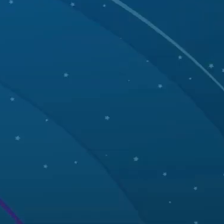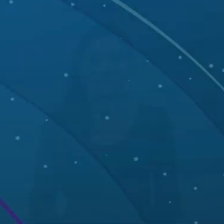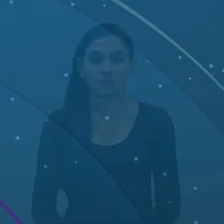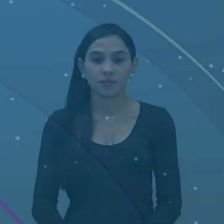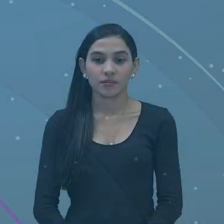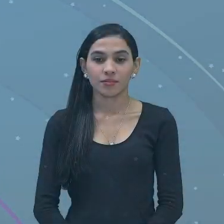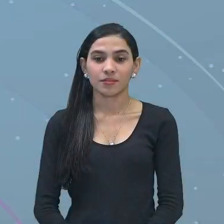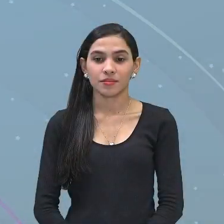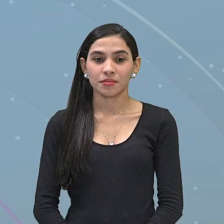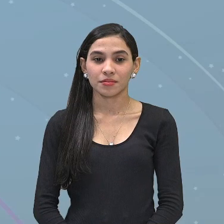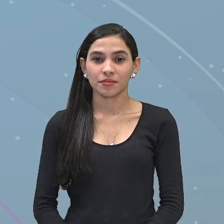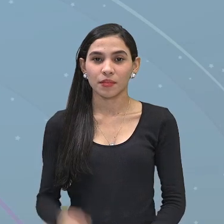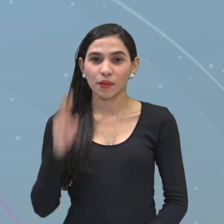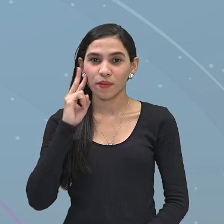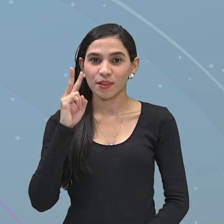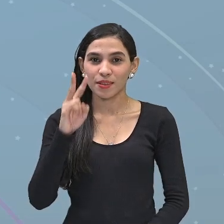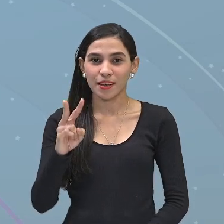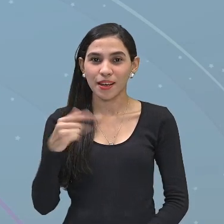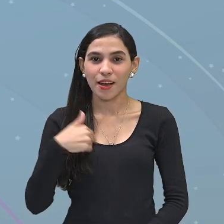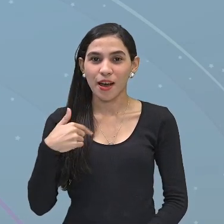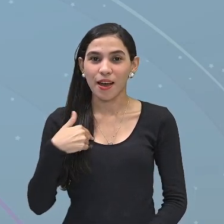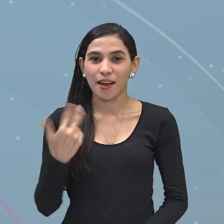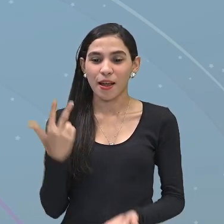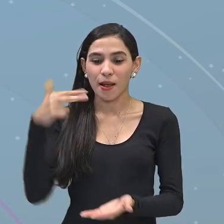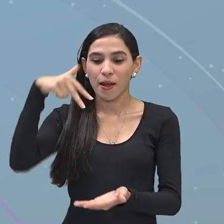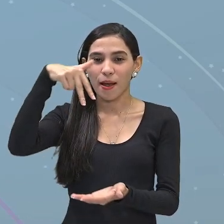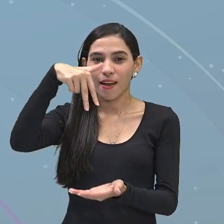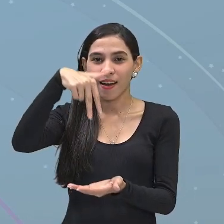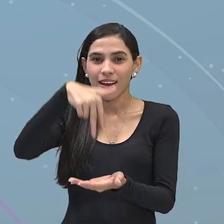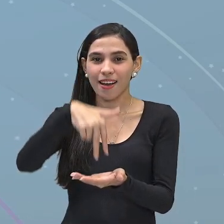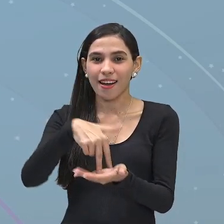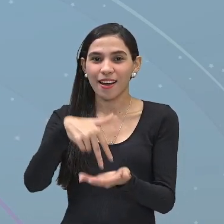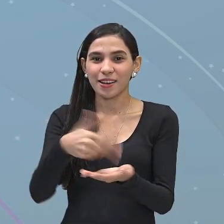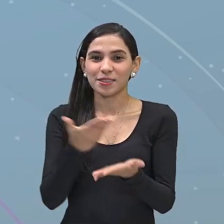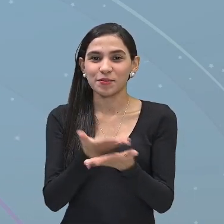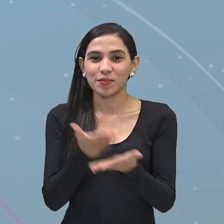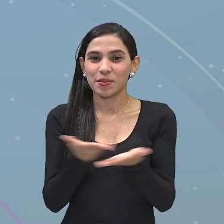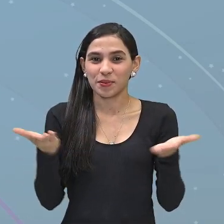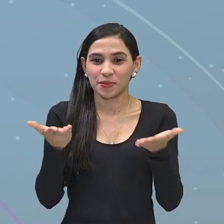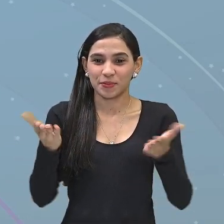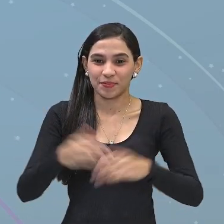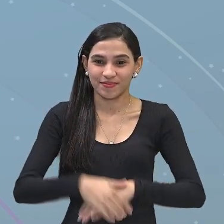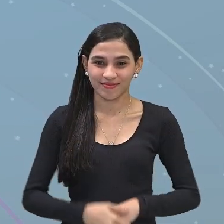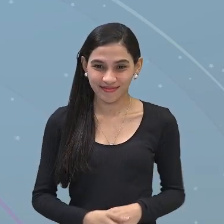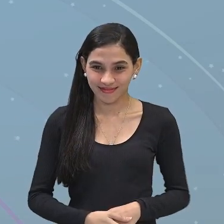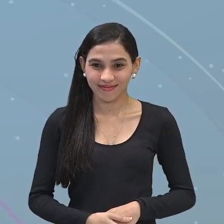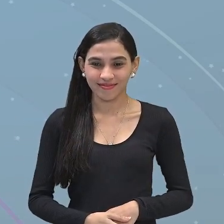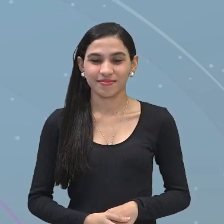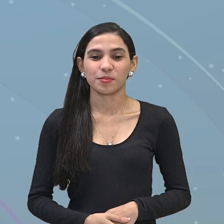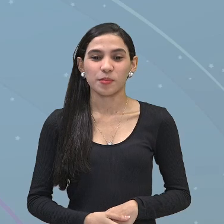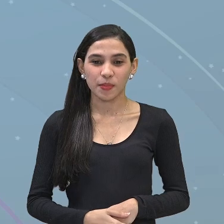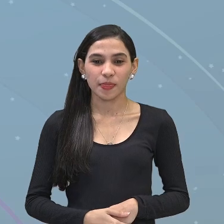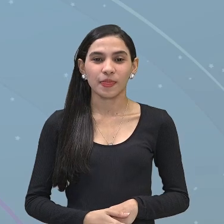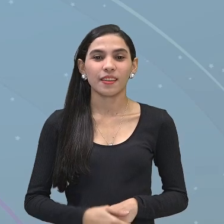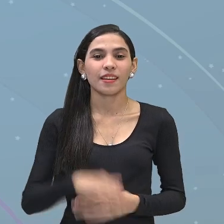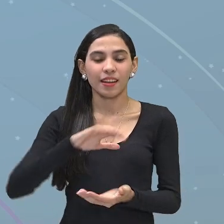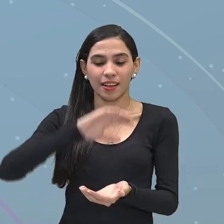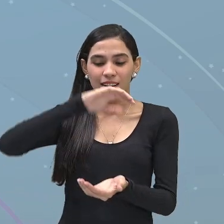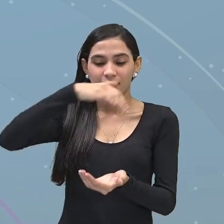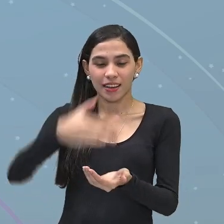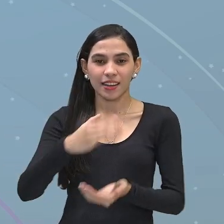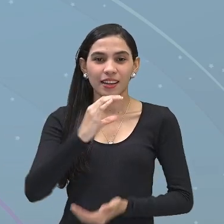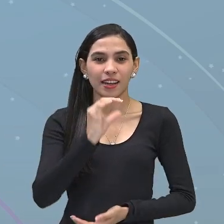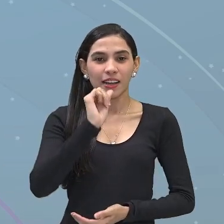Olha aí vocês onde eu estou iniciando a nossa aula sobre a camada de ozônio, esse